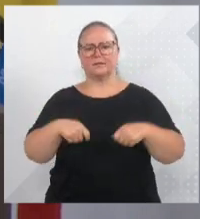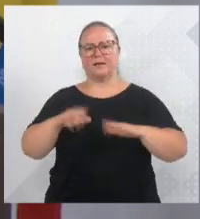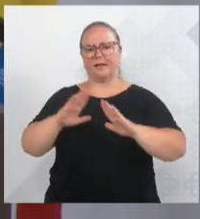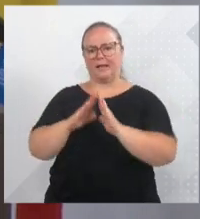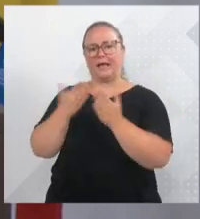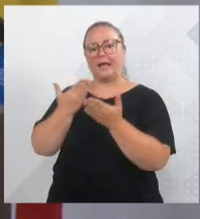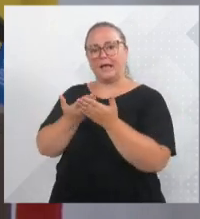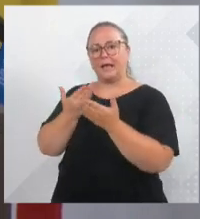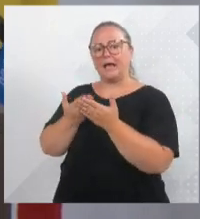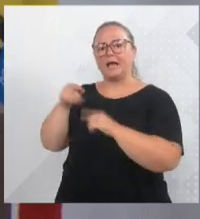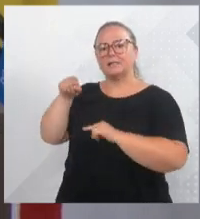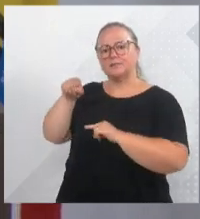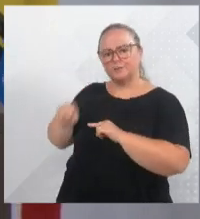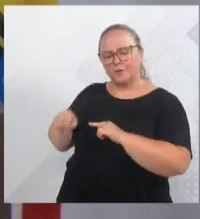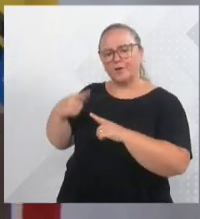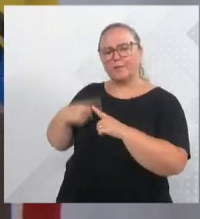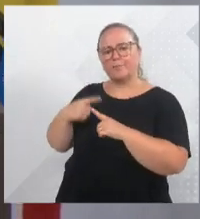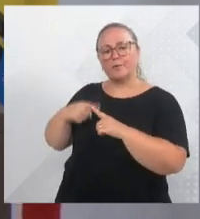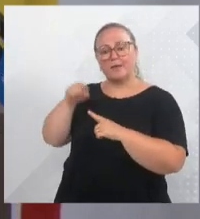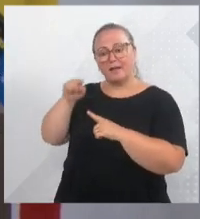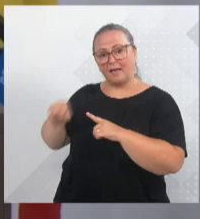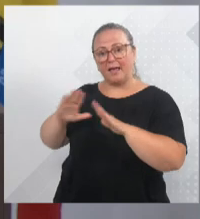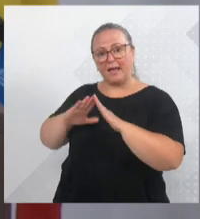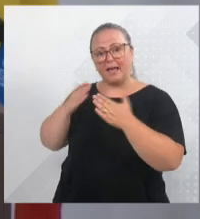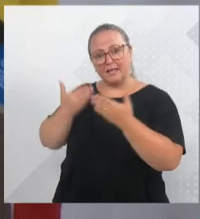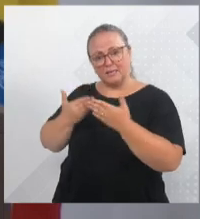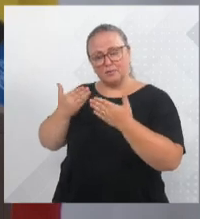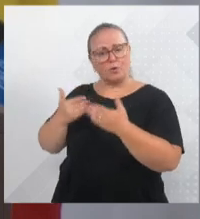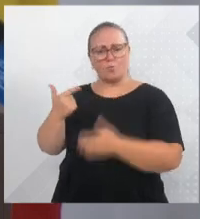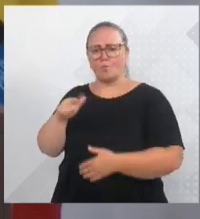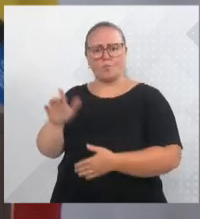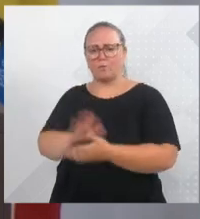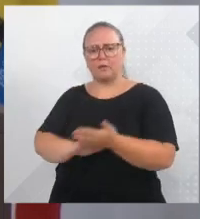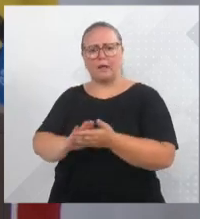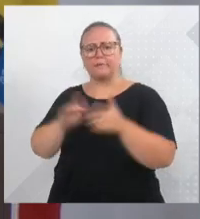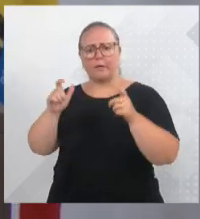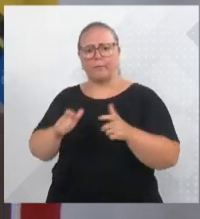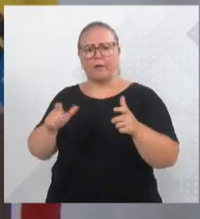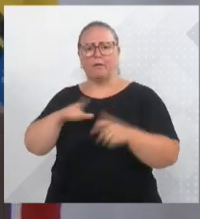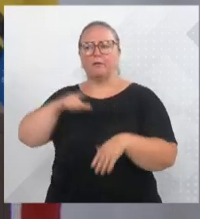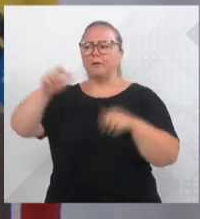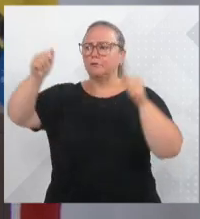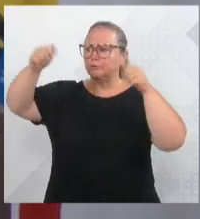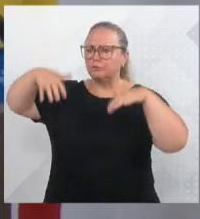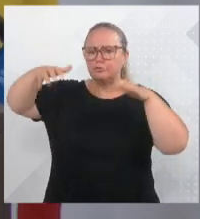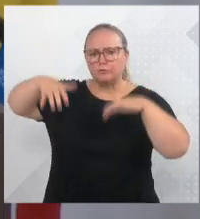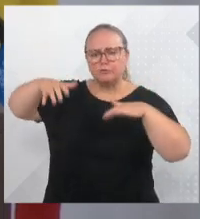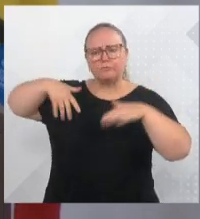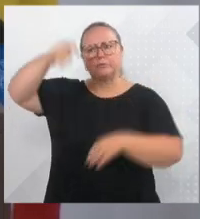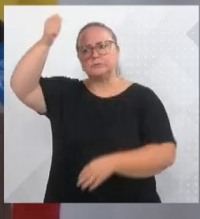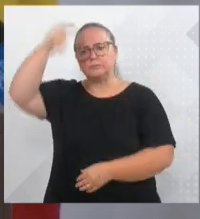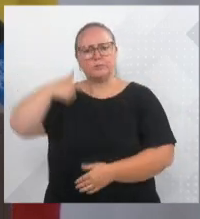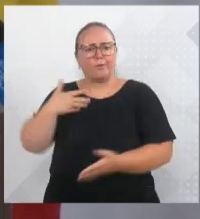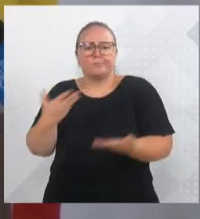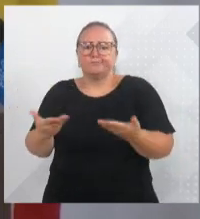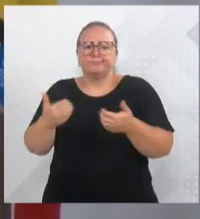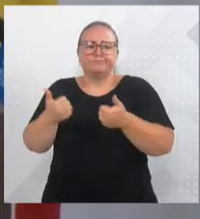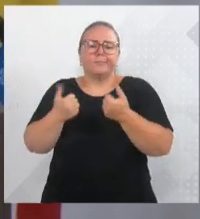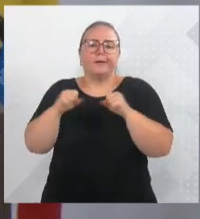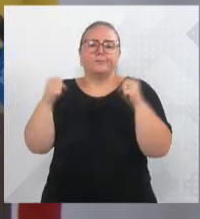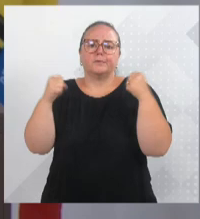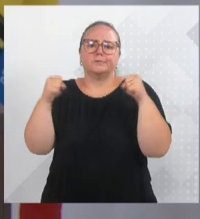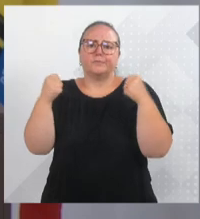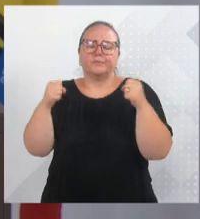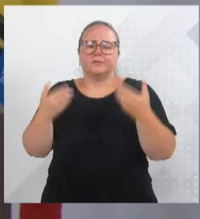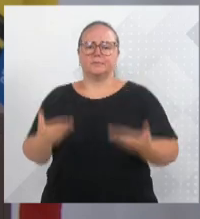que, de fato, não tinha nenhum ginásio, fazia no sol e na chuva as suas atividades físicas. Como muitas outras escolas aqui